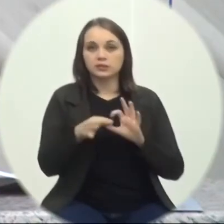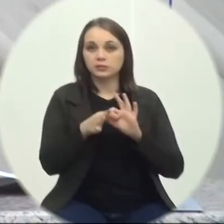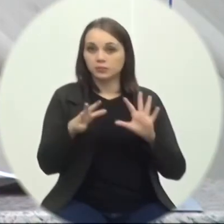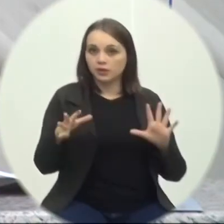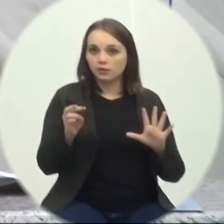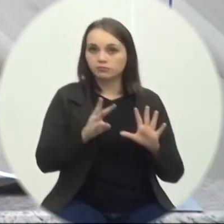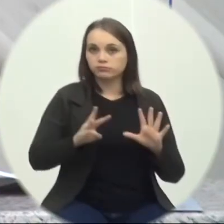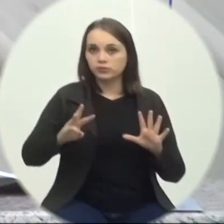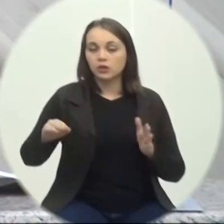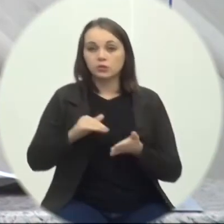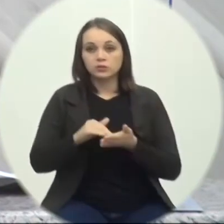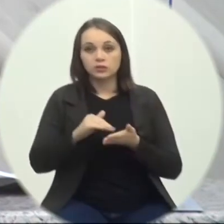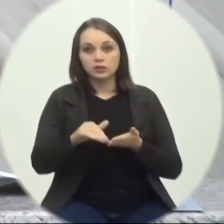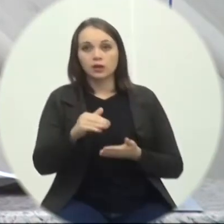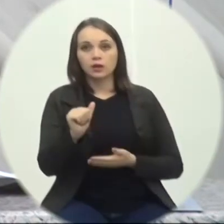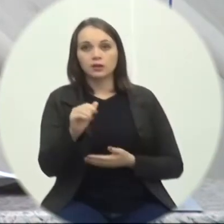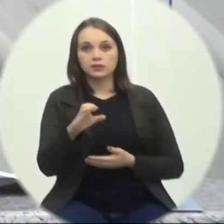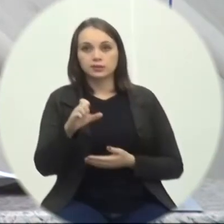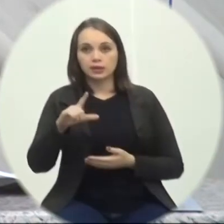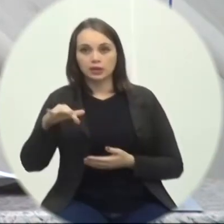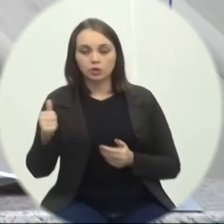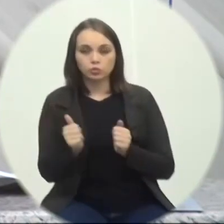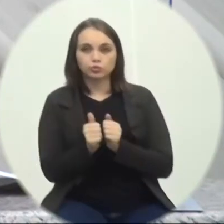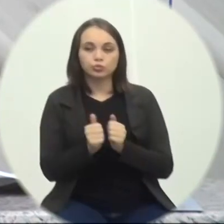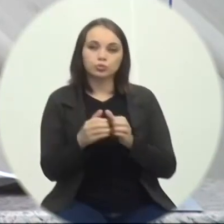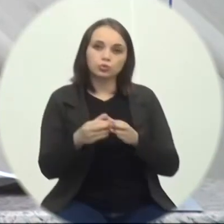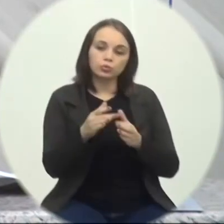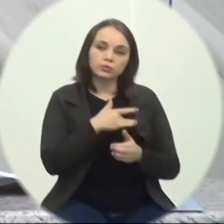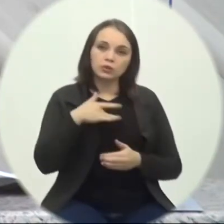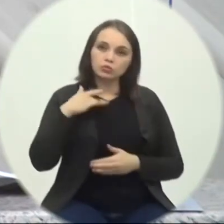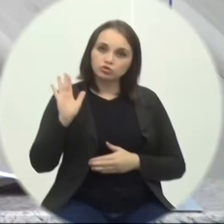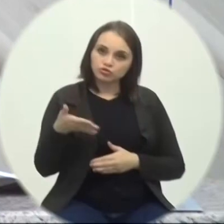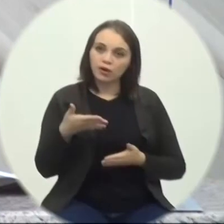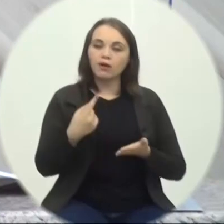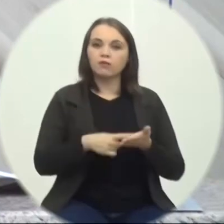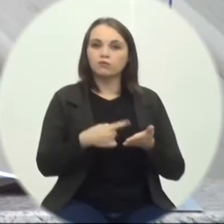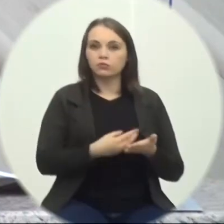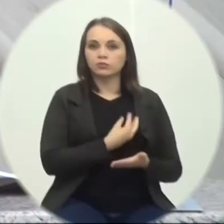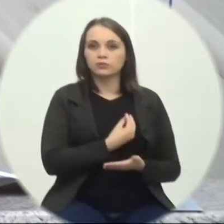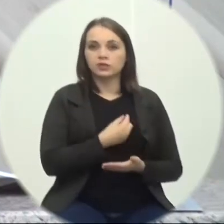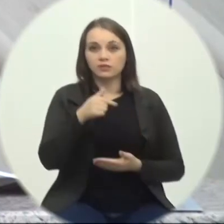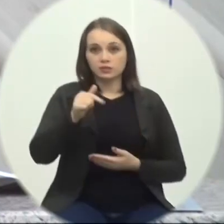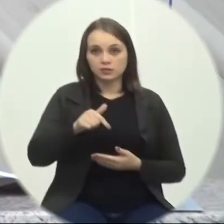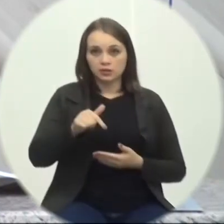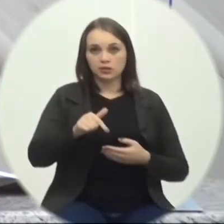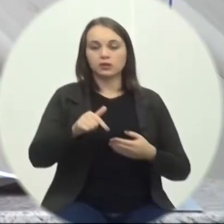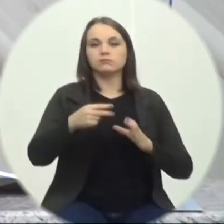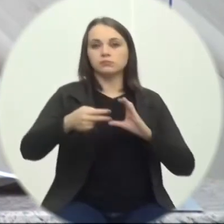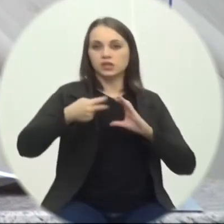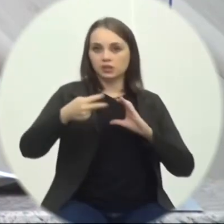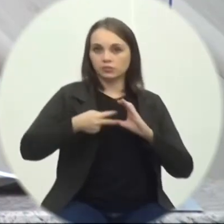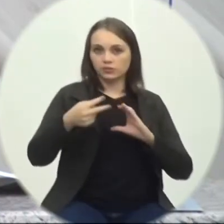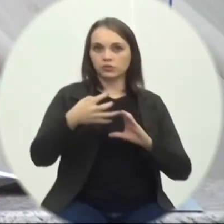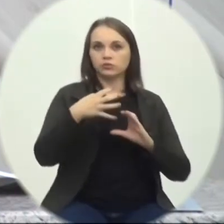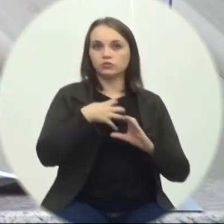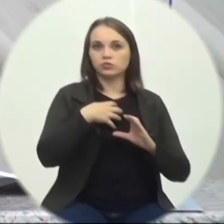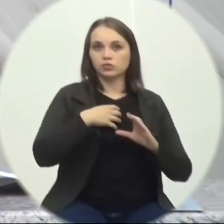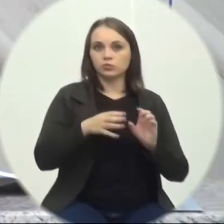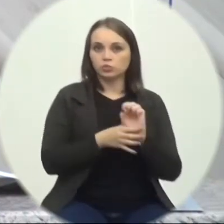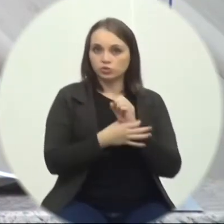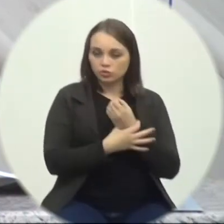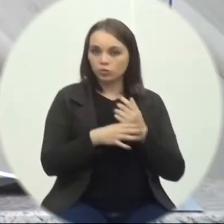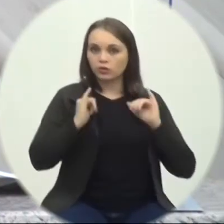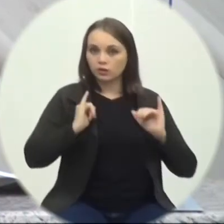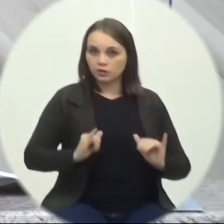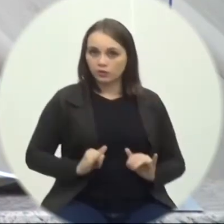secretário assédio Casagrande juntamente com a equipe de saúde já confirmou a presença então quem vai ser aqui no plenário de maneira muito segura muito